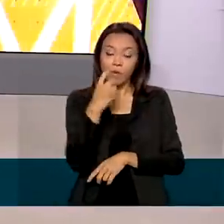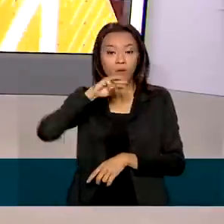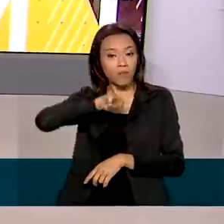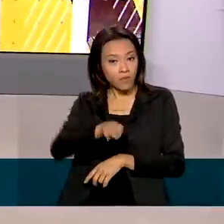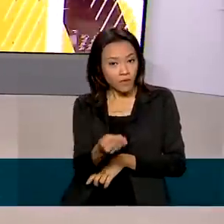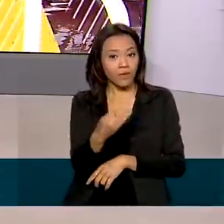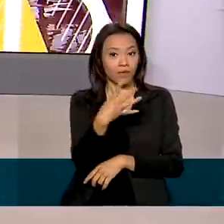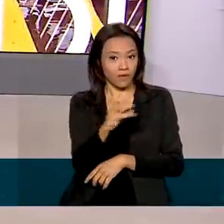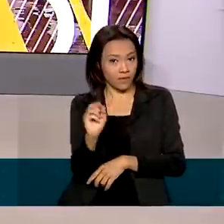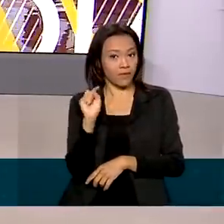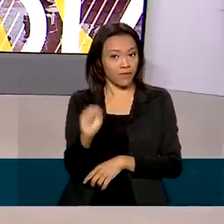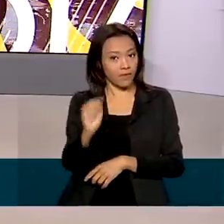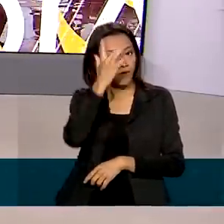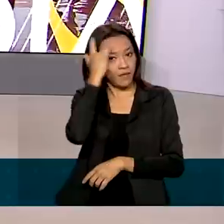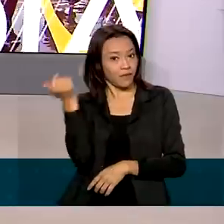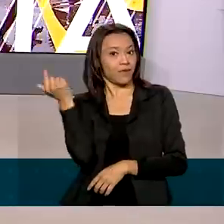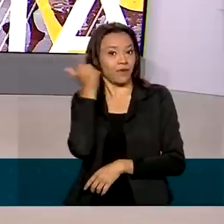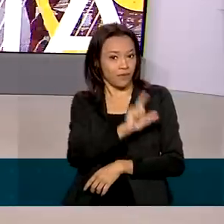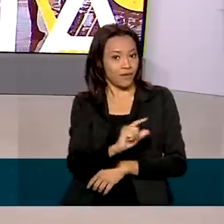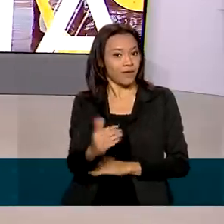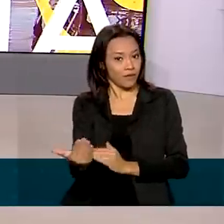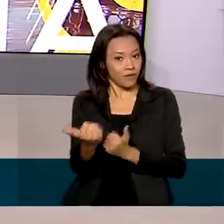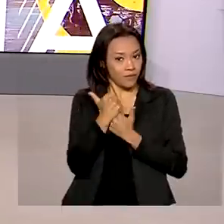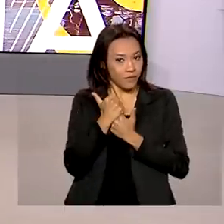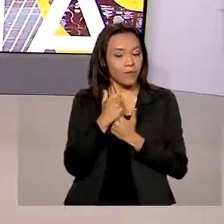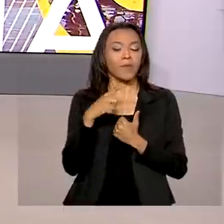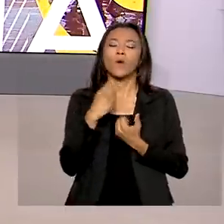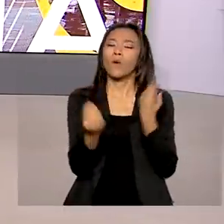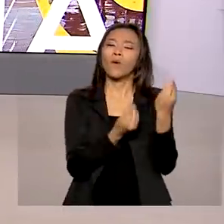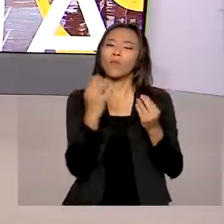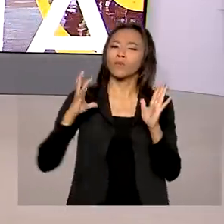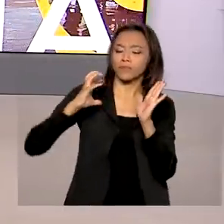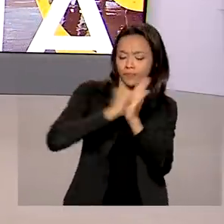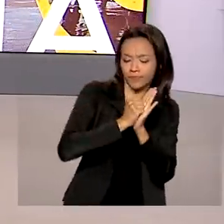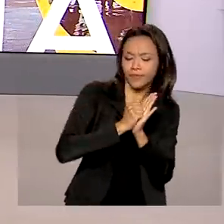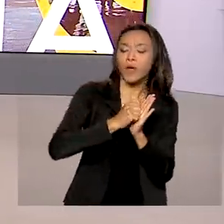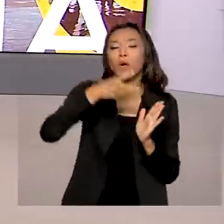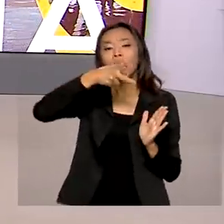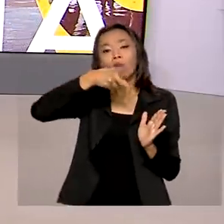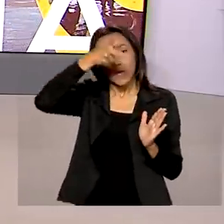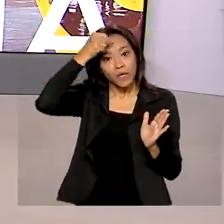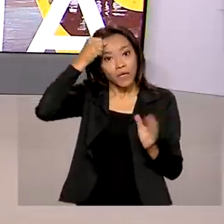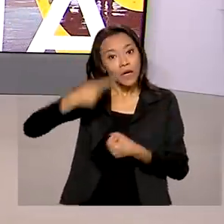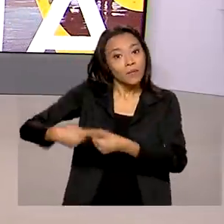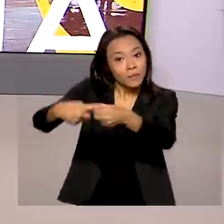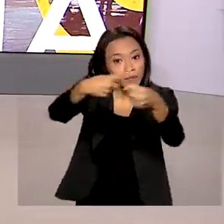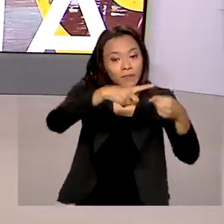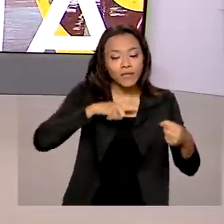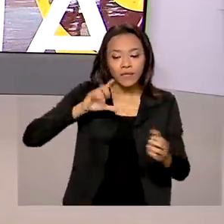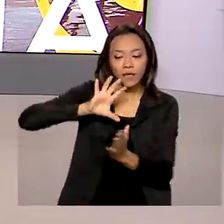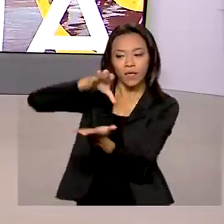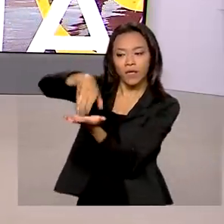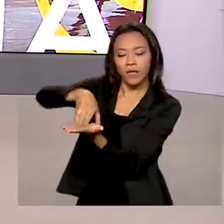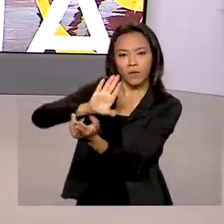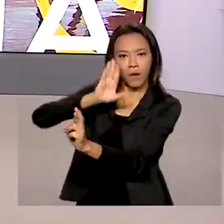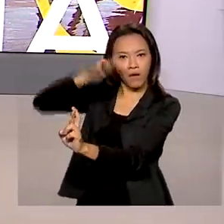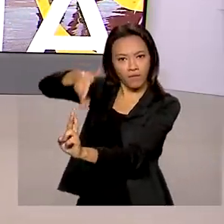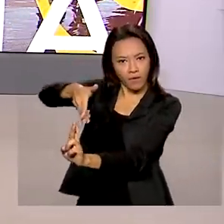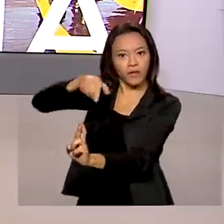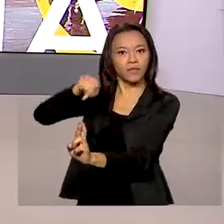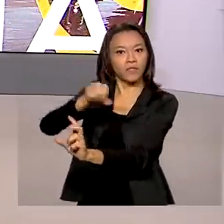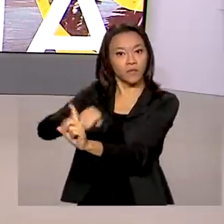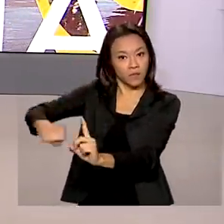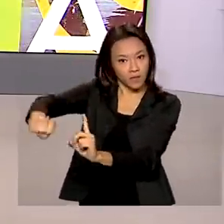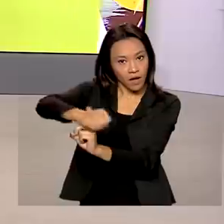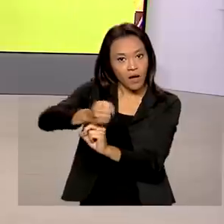beneficiadas. Para integrar o programa, o município deve ter pelo menos um centro de referência de assistência social